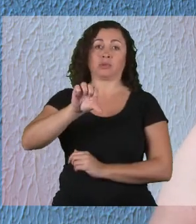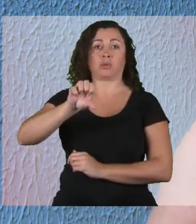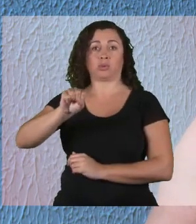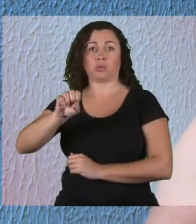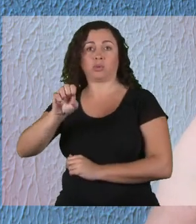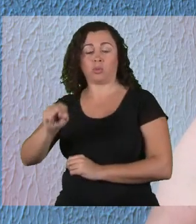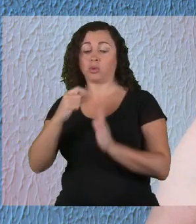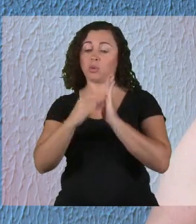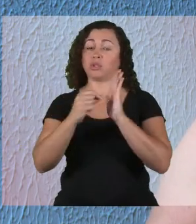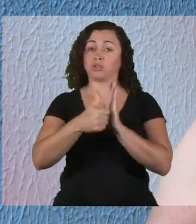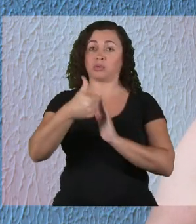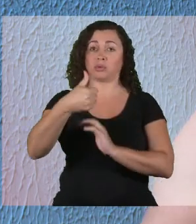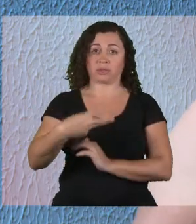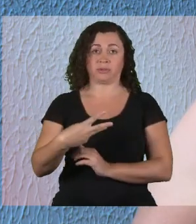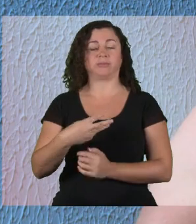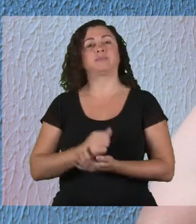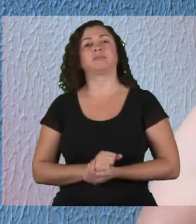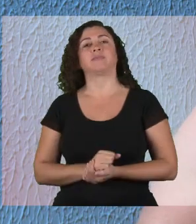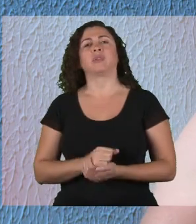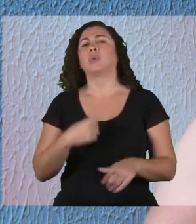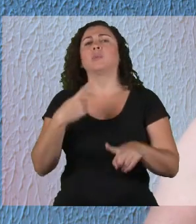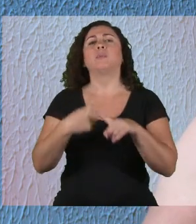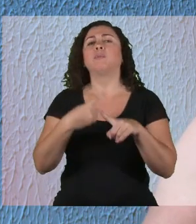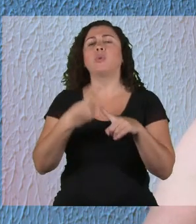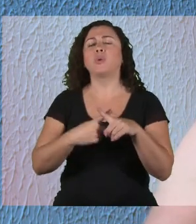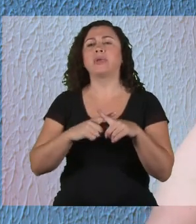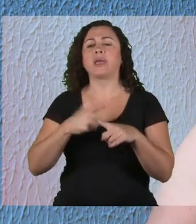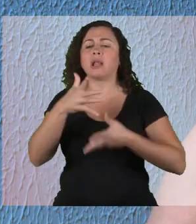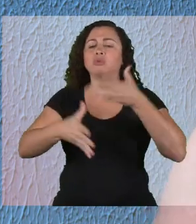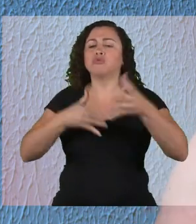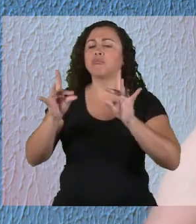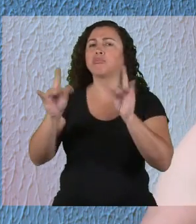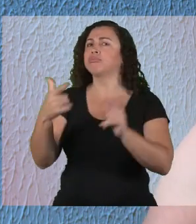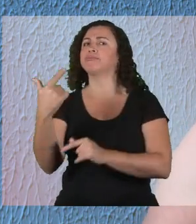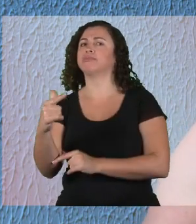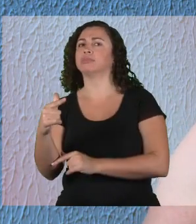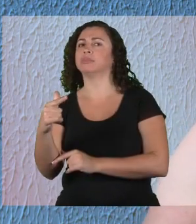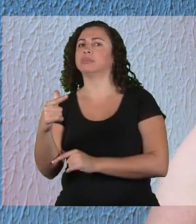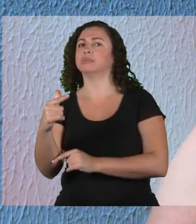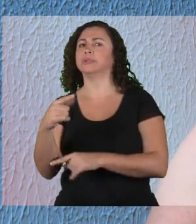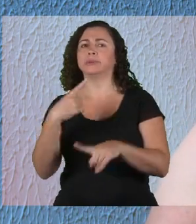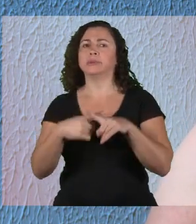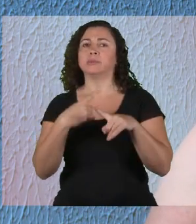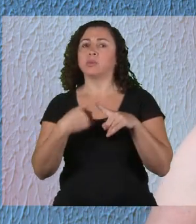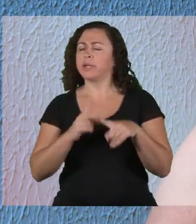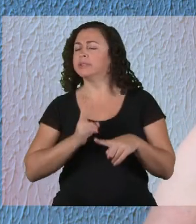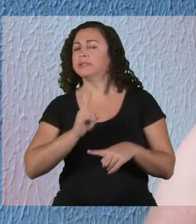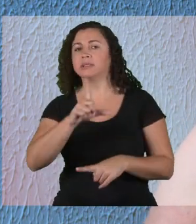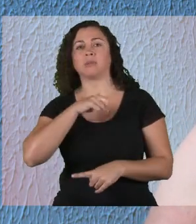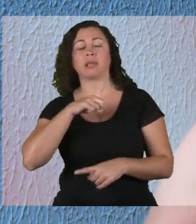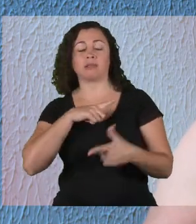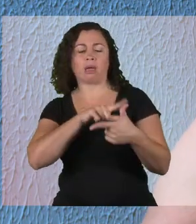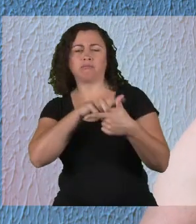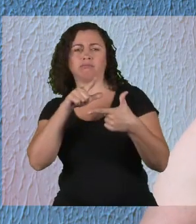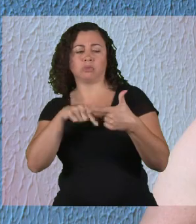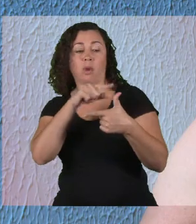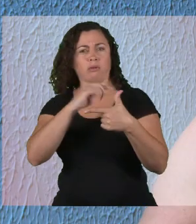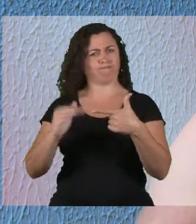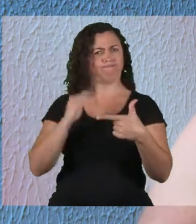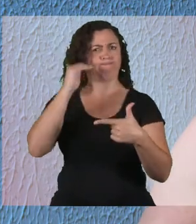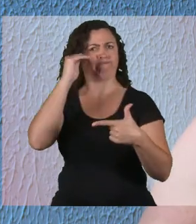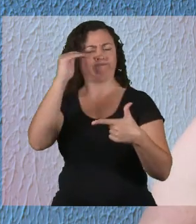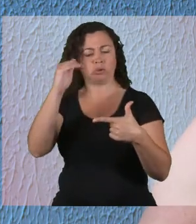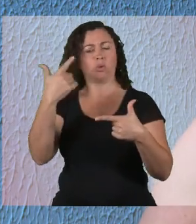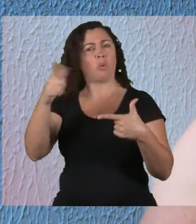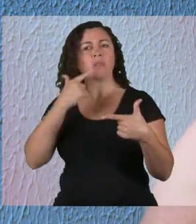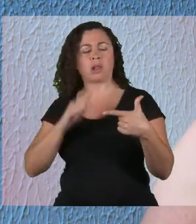13. Por que ela não morre, língua de sinais? Porque quando uma língua de prestígio, como as desprestígio, línguas